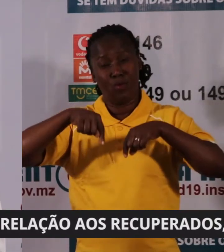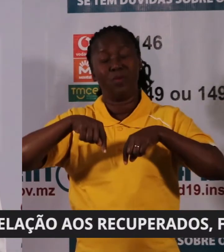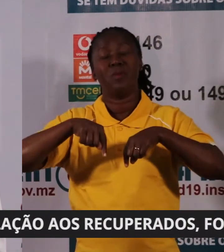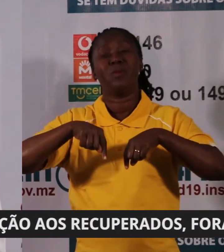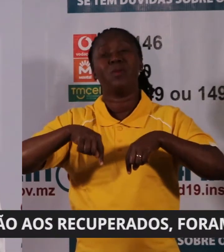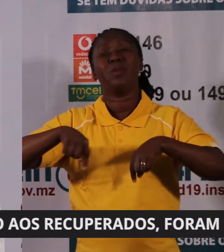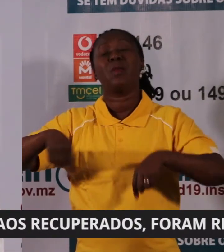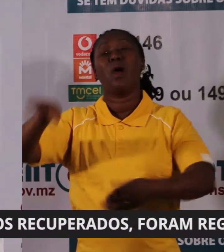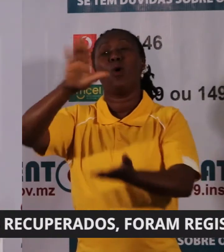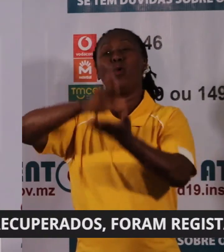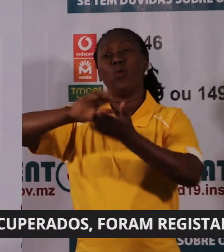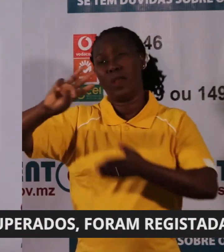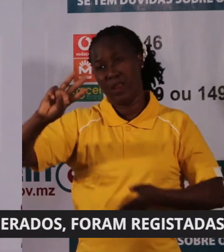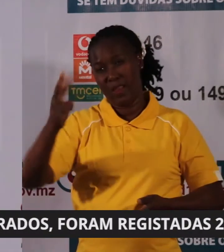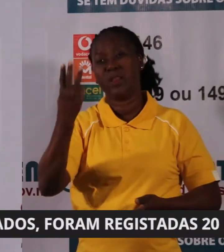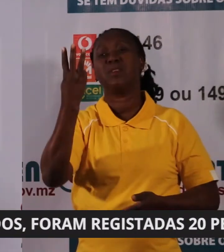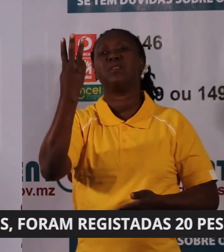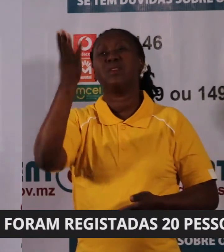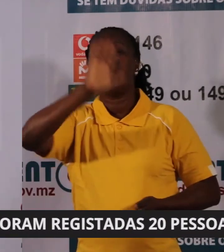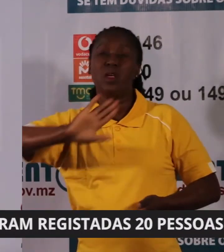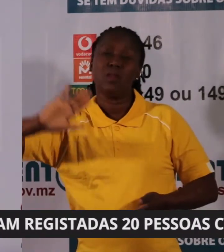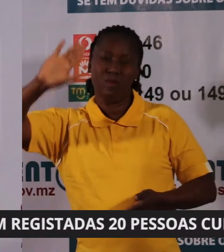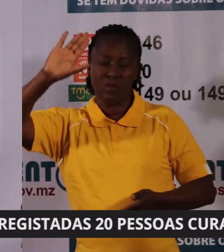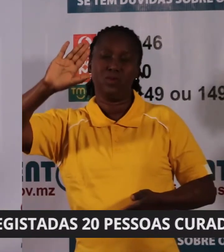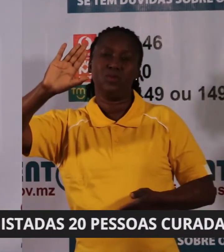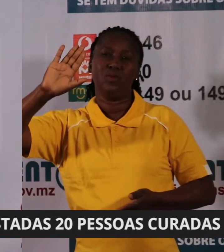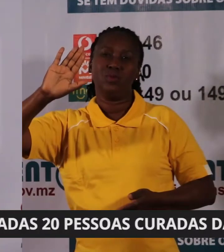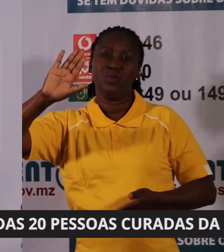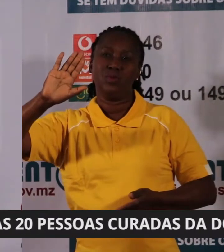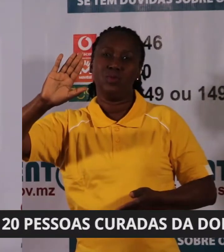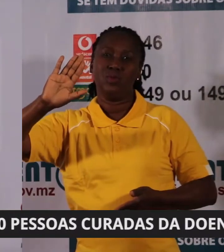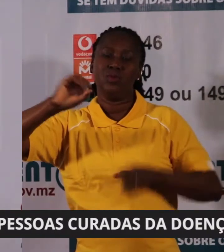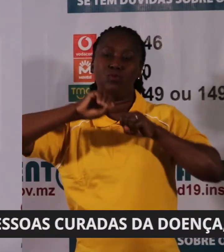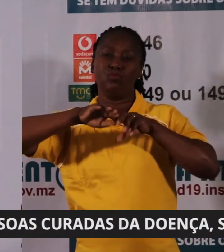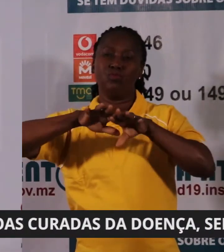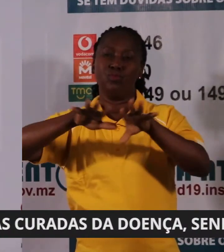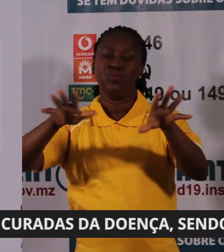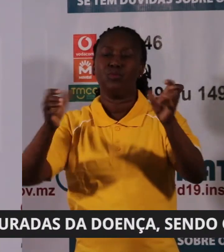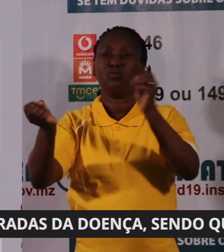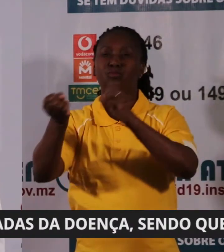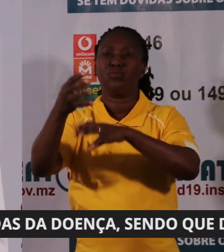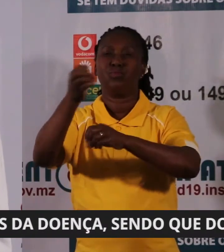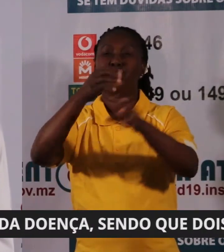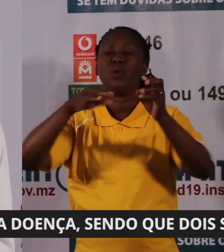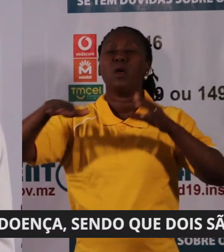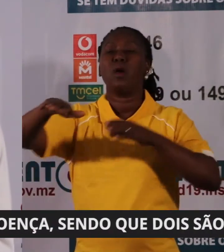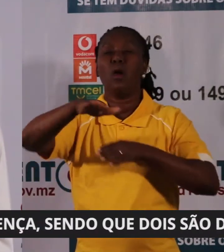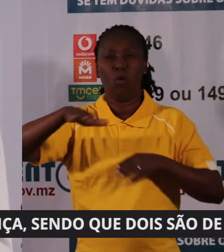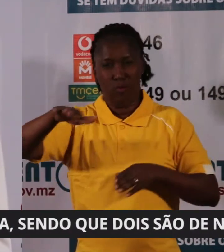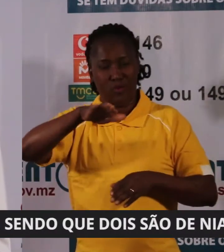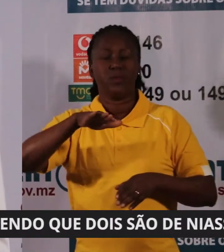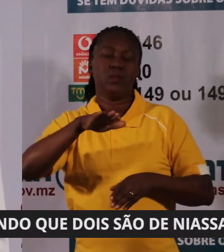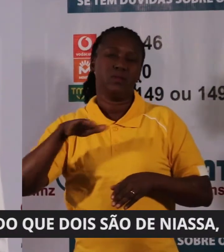local geográfico a nível nacional a transitar para padrão de transmissão